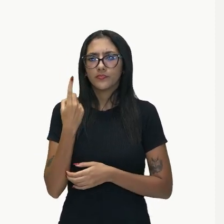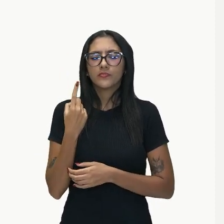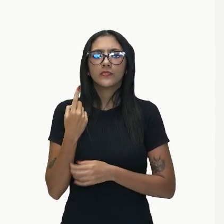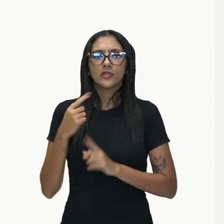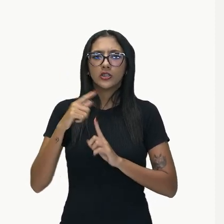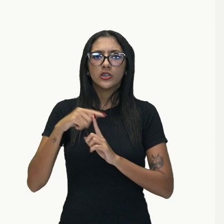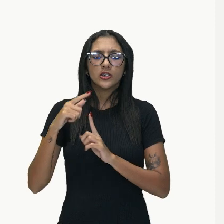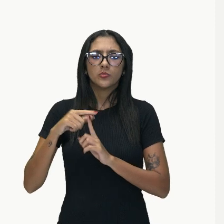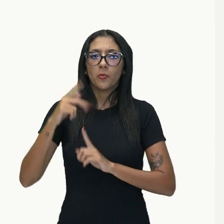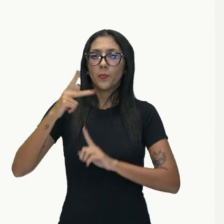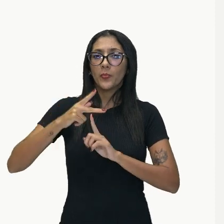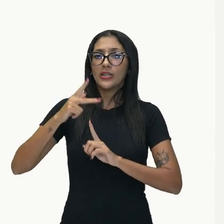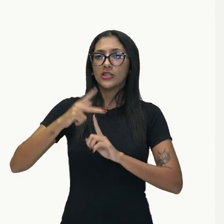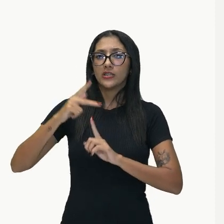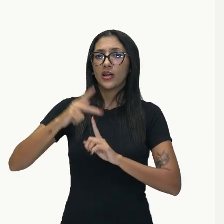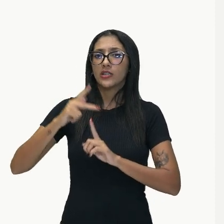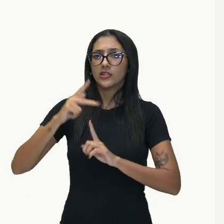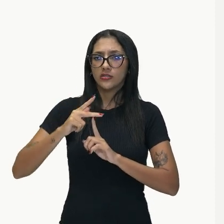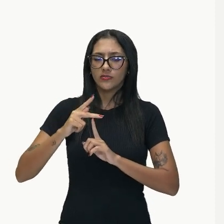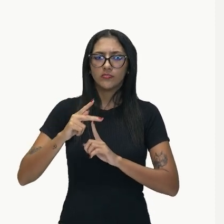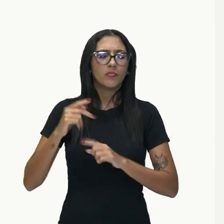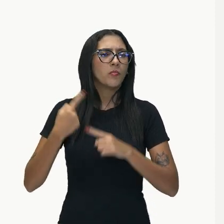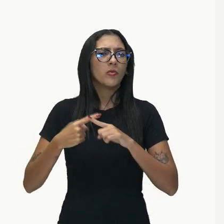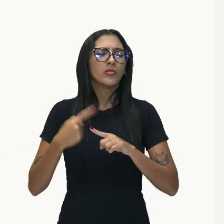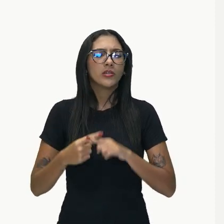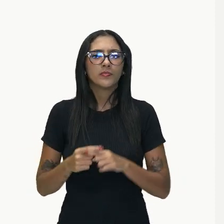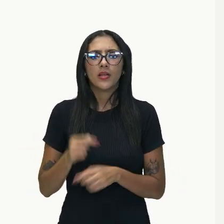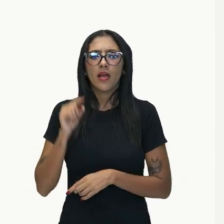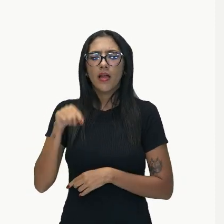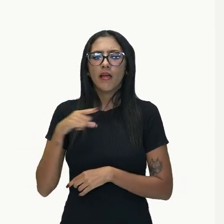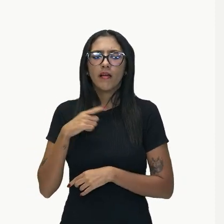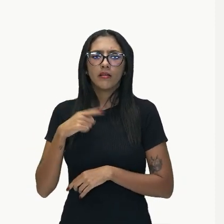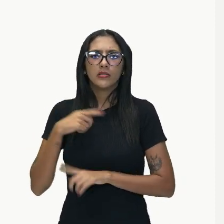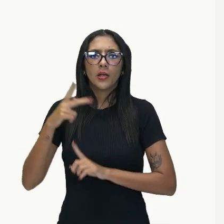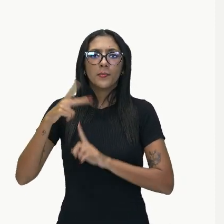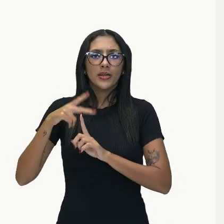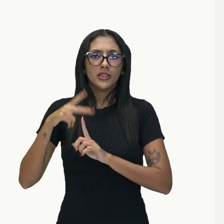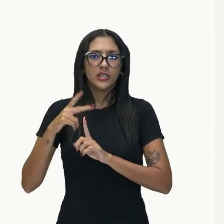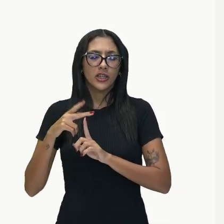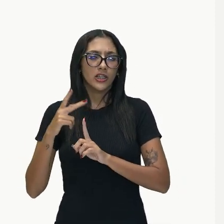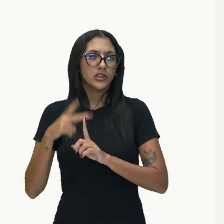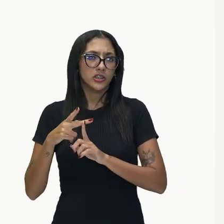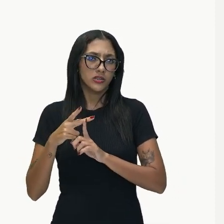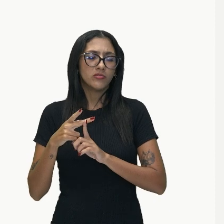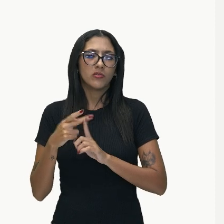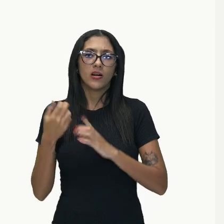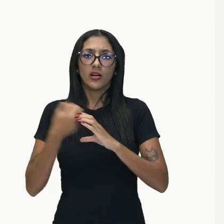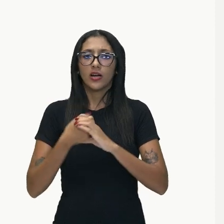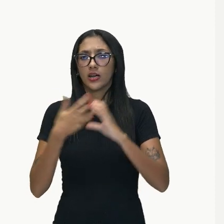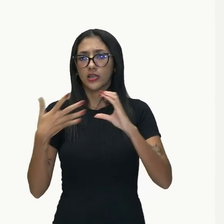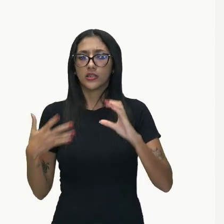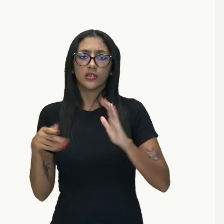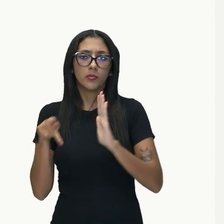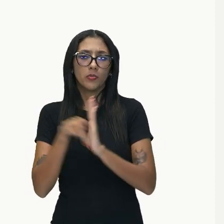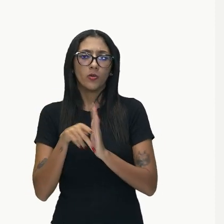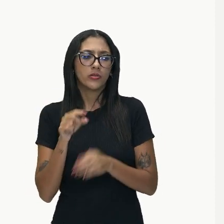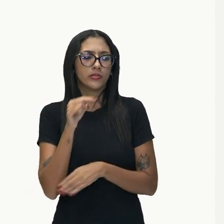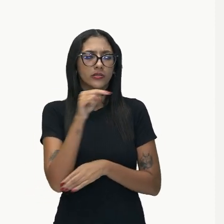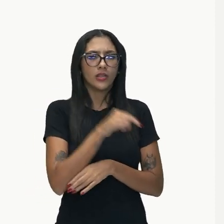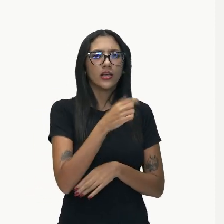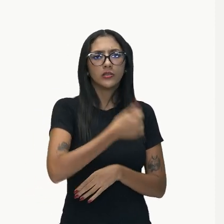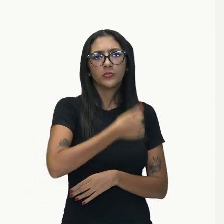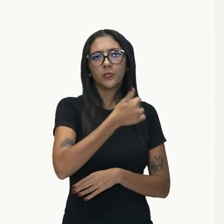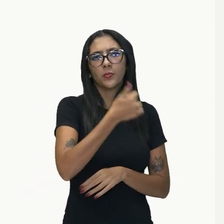predicativa, certo? Por quê? Porque exerce a função de predicativo do sujeito, e, claro,